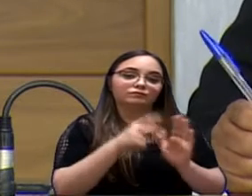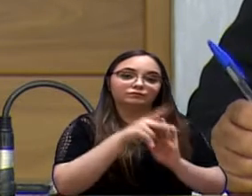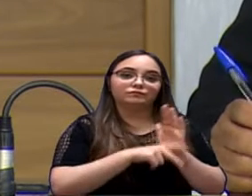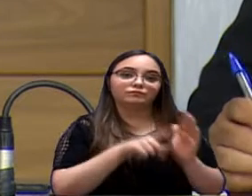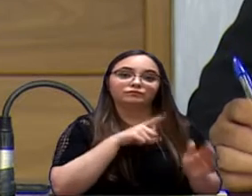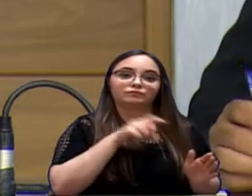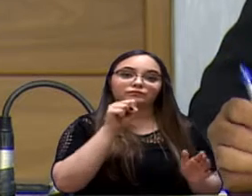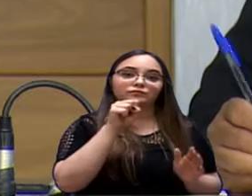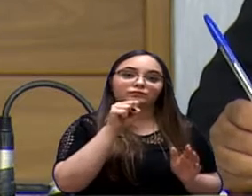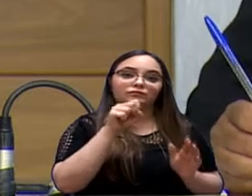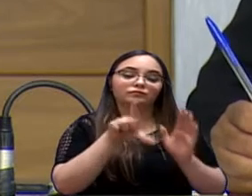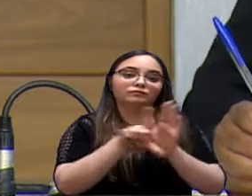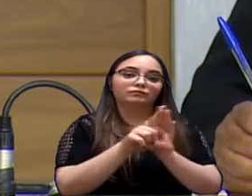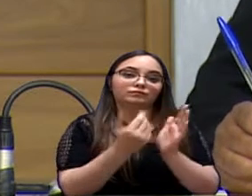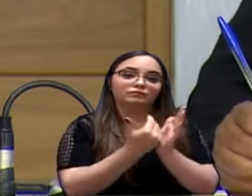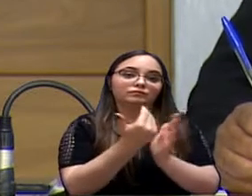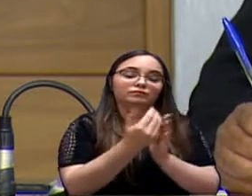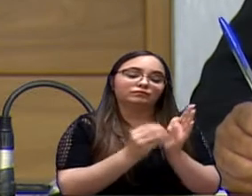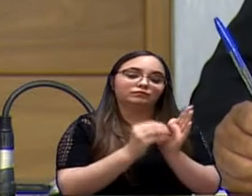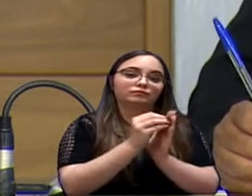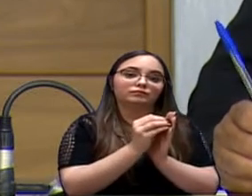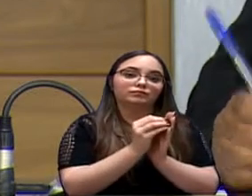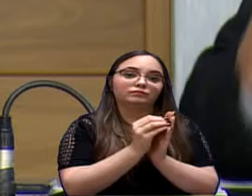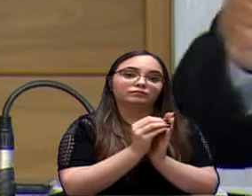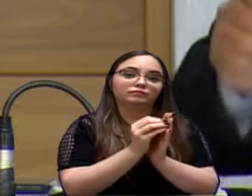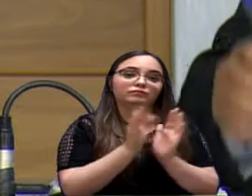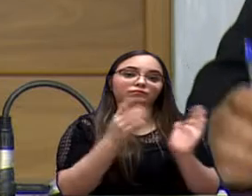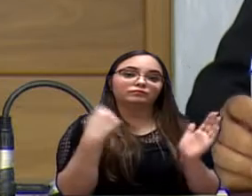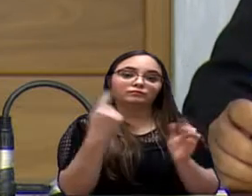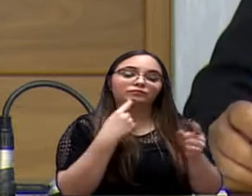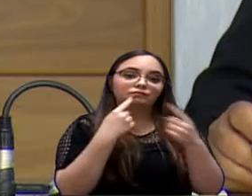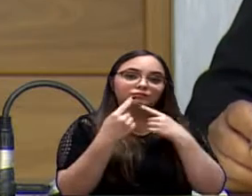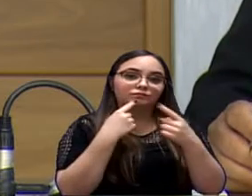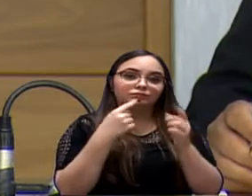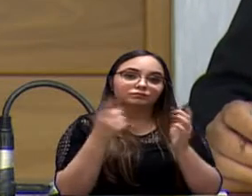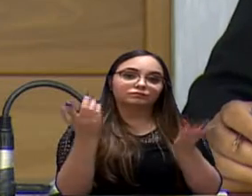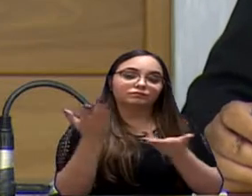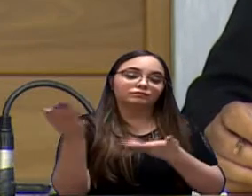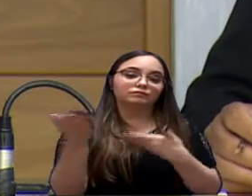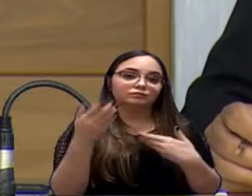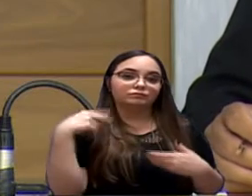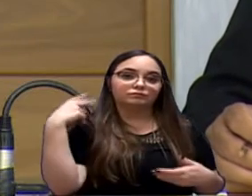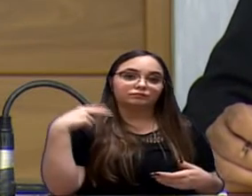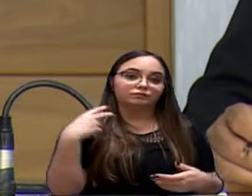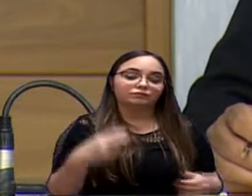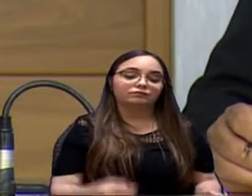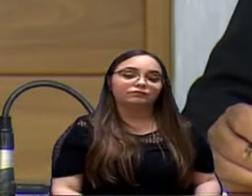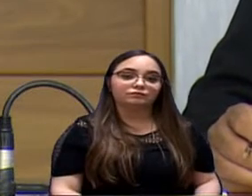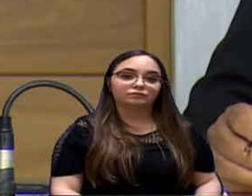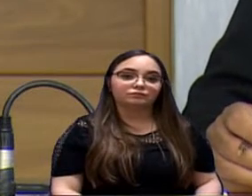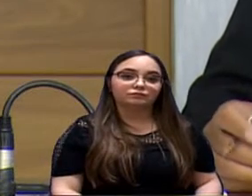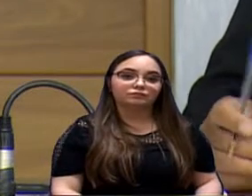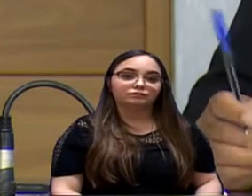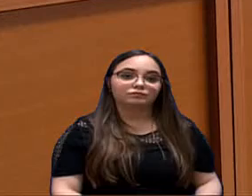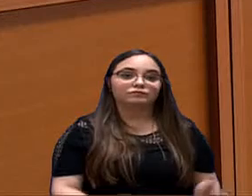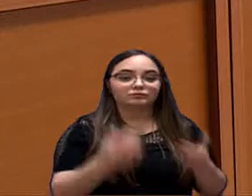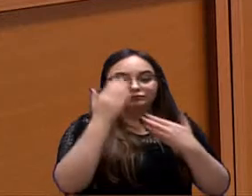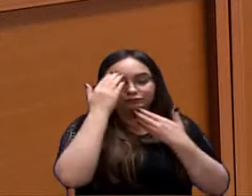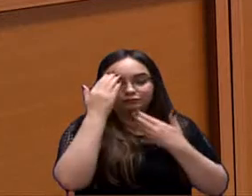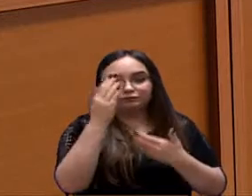oito emendas. Eu coloco em discussão a palavra ao autor. Obrigado, obrigado, presidente.